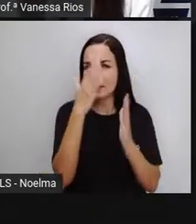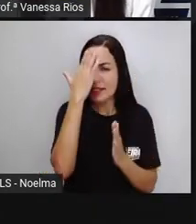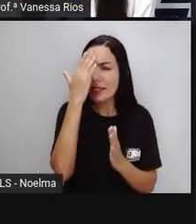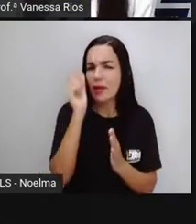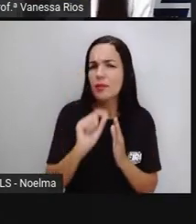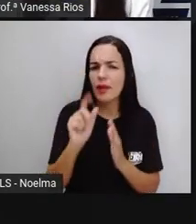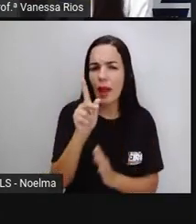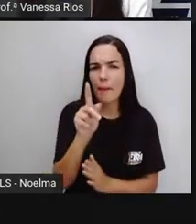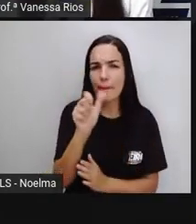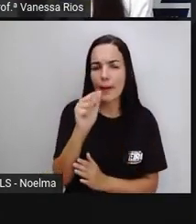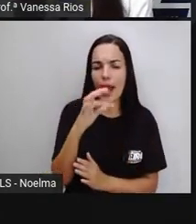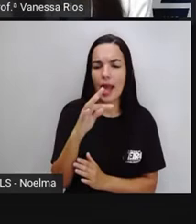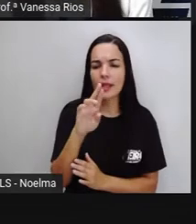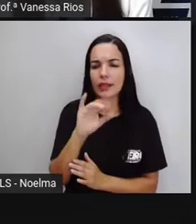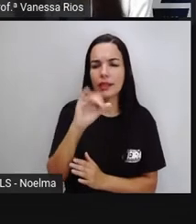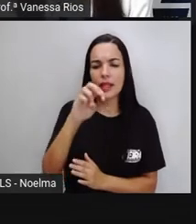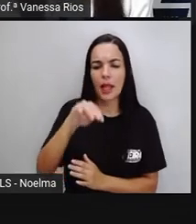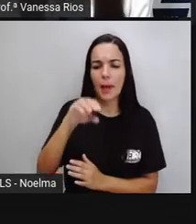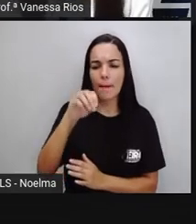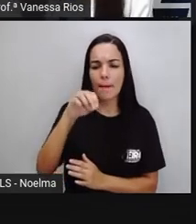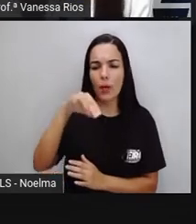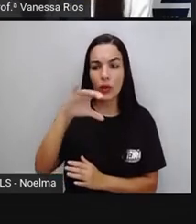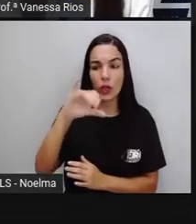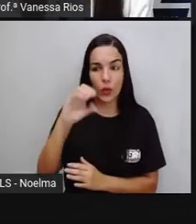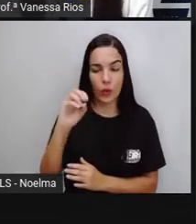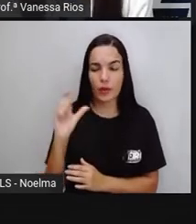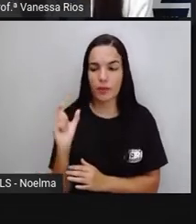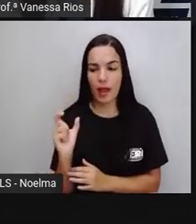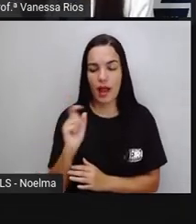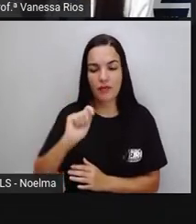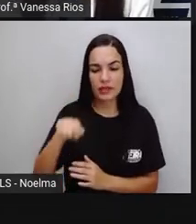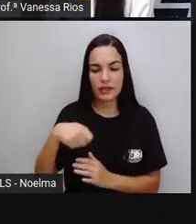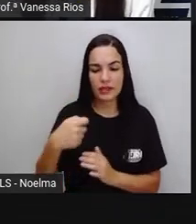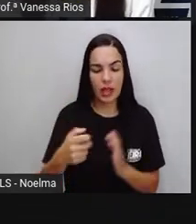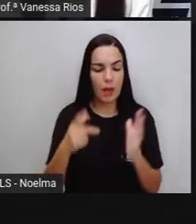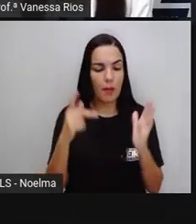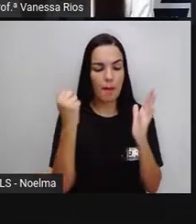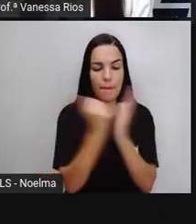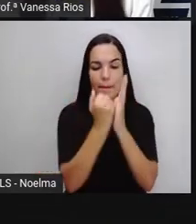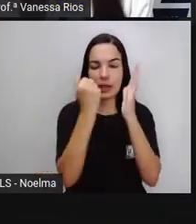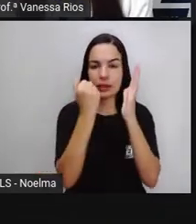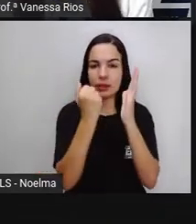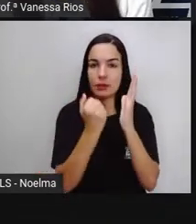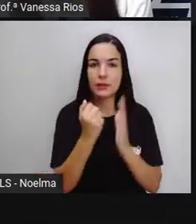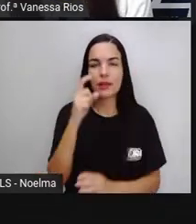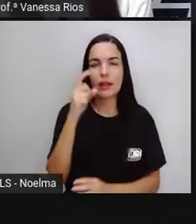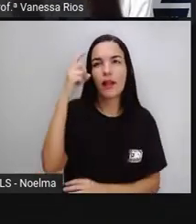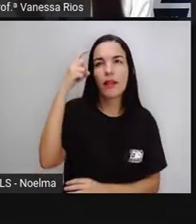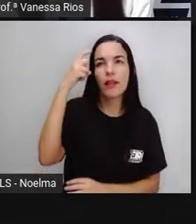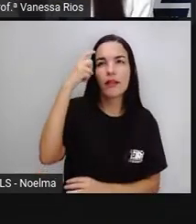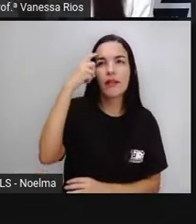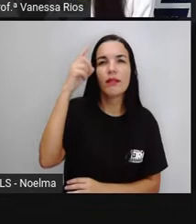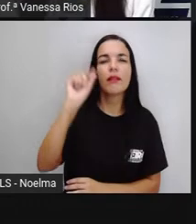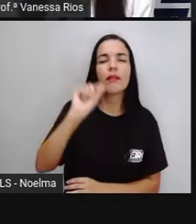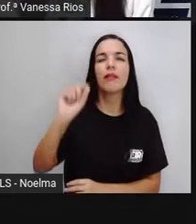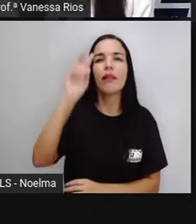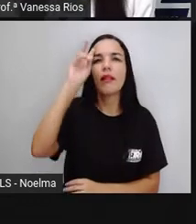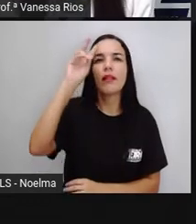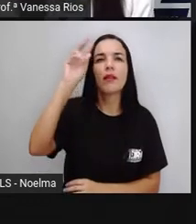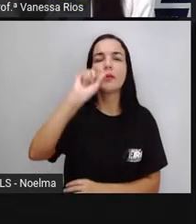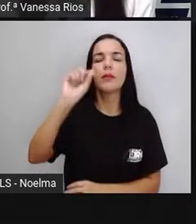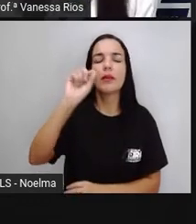Olha só, essa palavrinha aí, patrimônio, lhe faz lembrar de quê? Lhe faz pensar em quê?